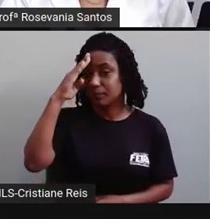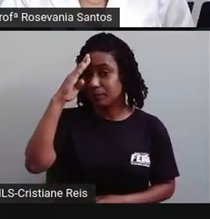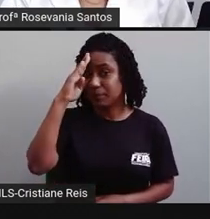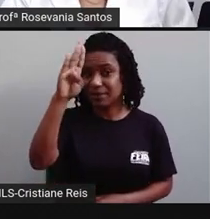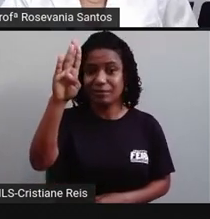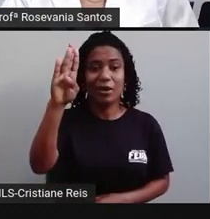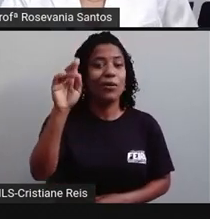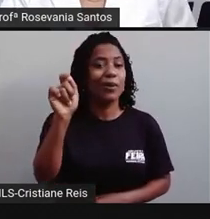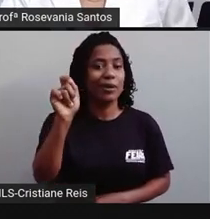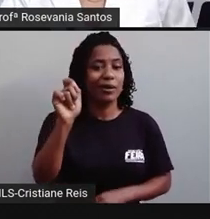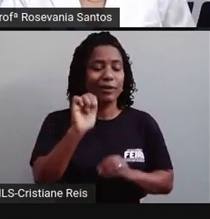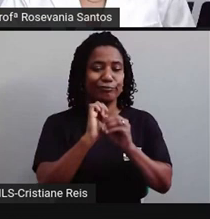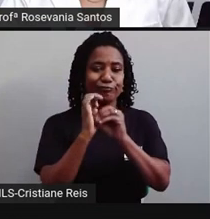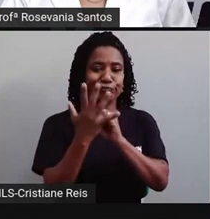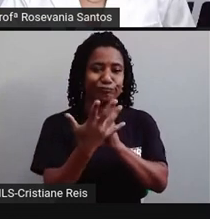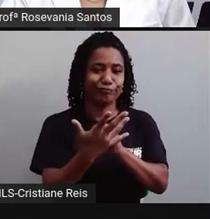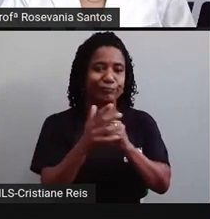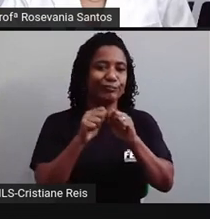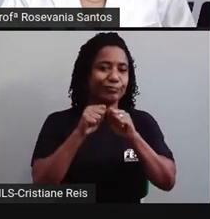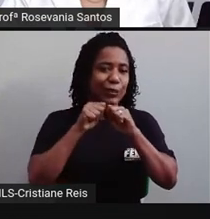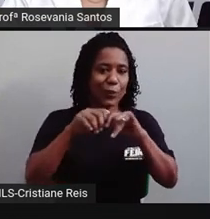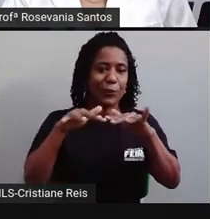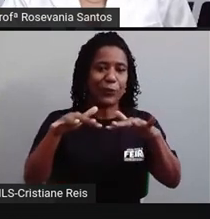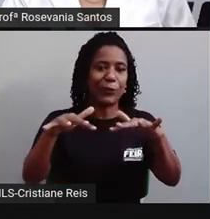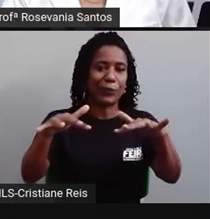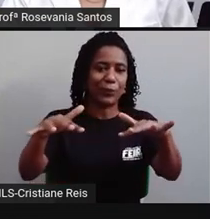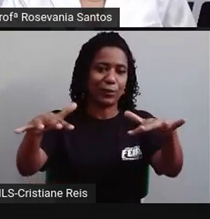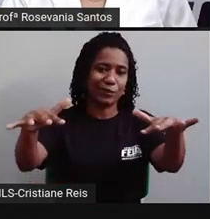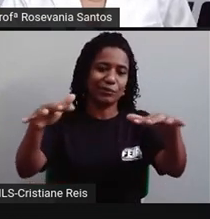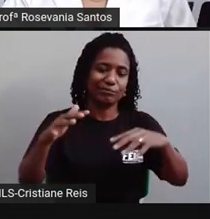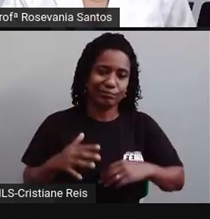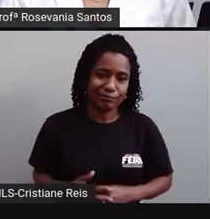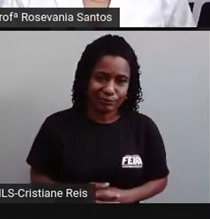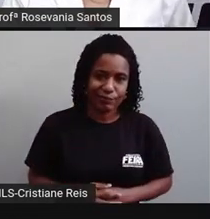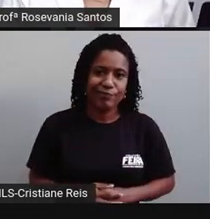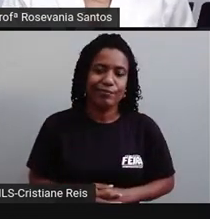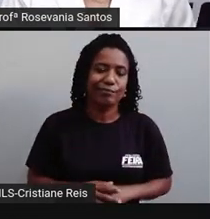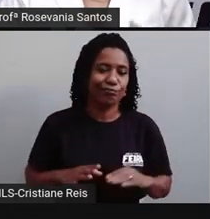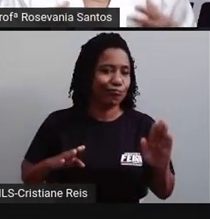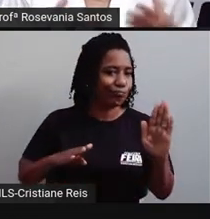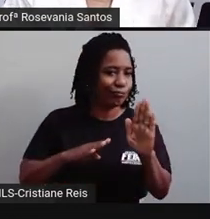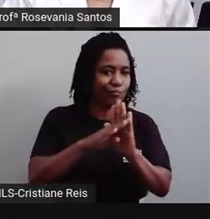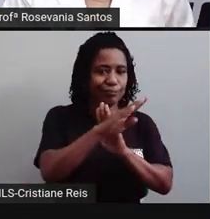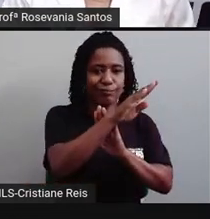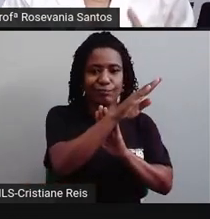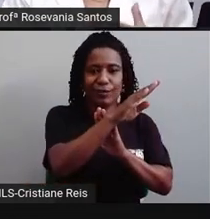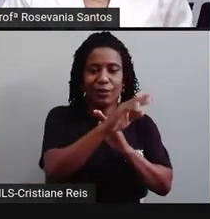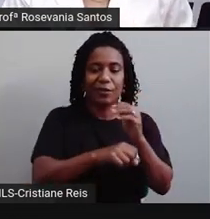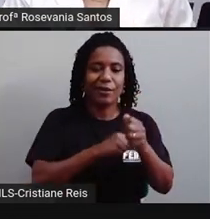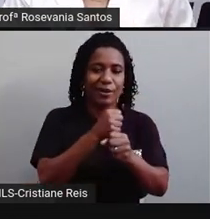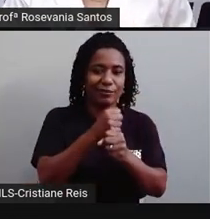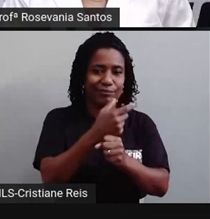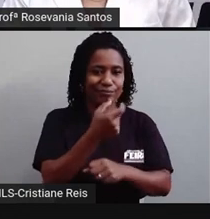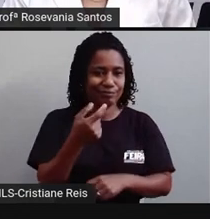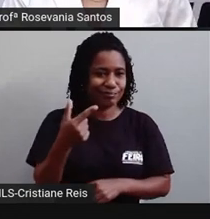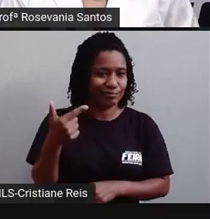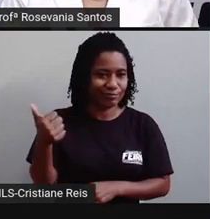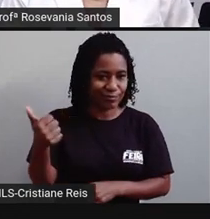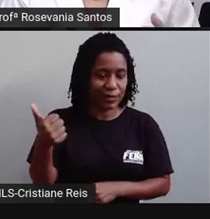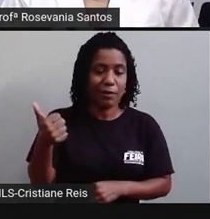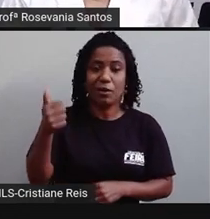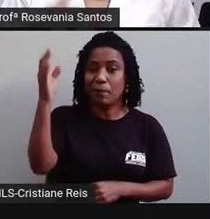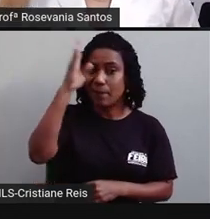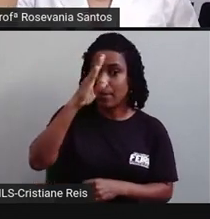noticiários. É a parte mais triste mesmo que se fala com relação à COVID-19, disso, não só no Brasil, no mundo como um todo,